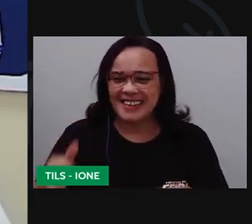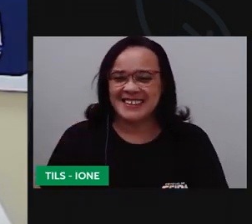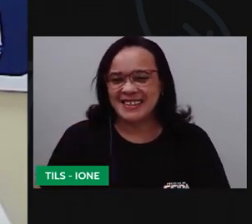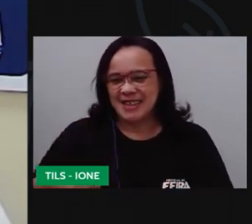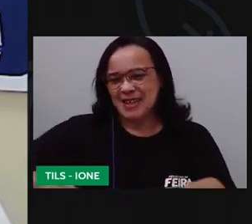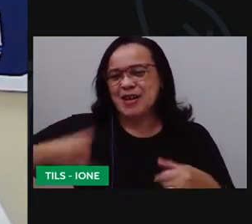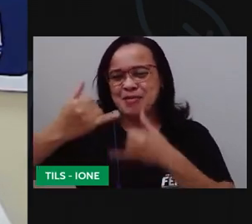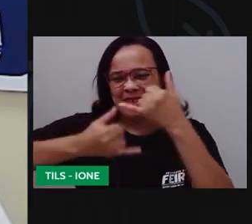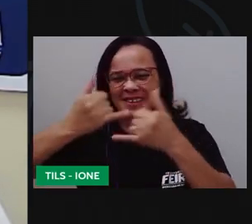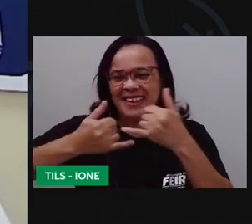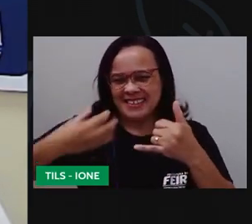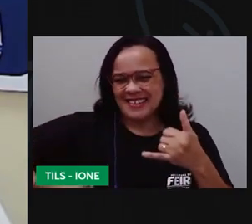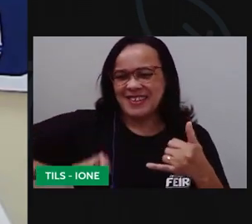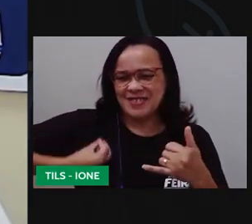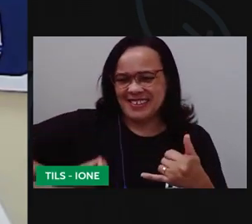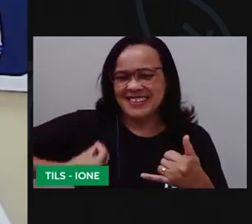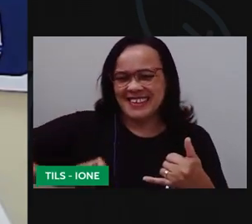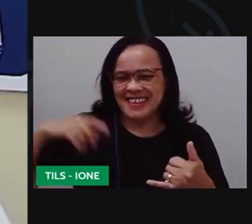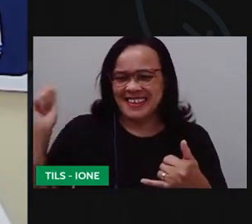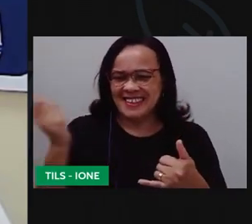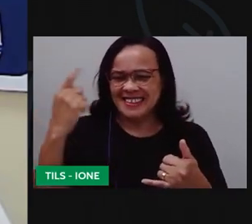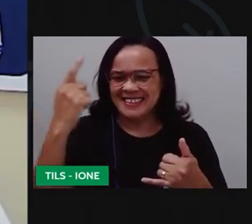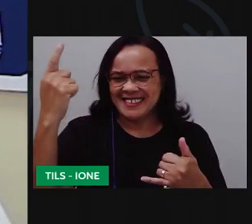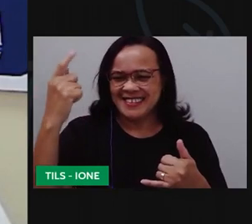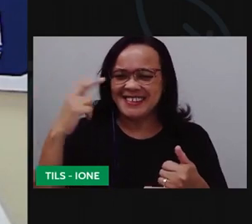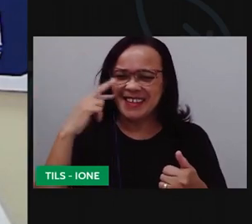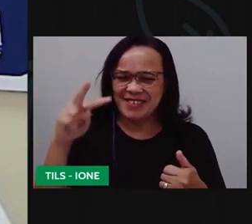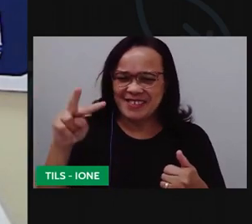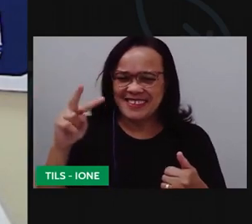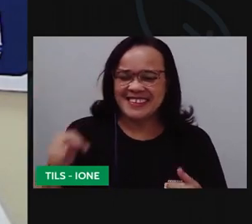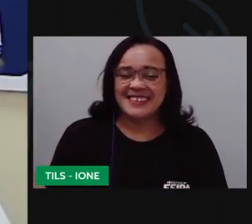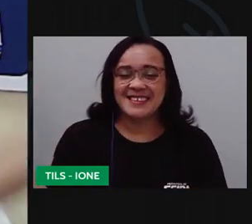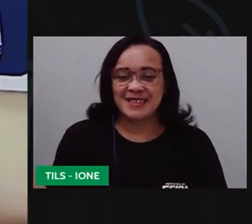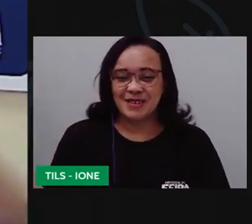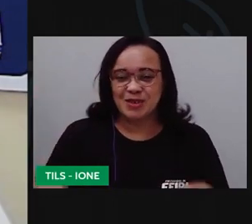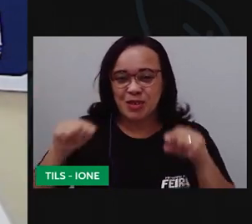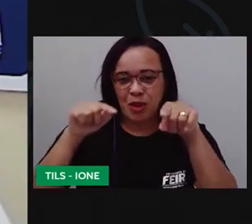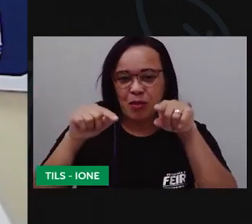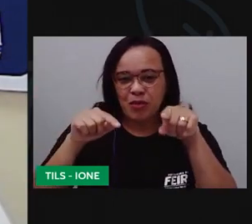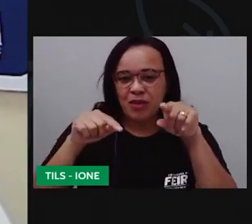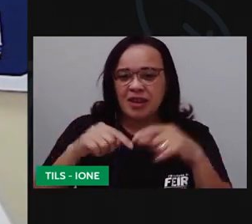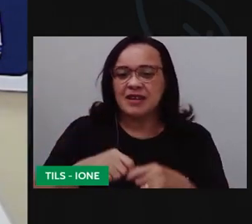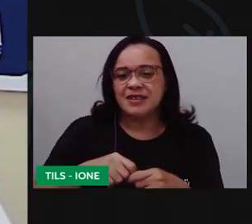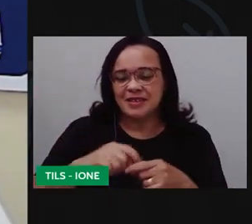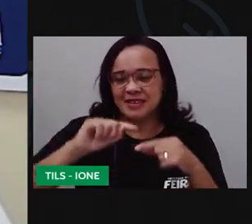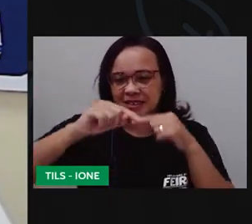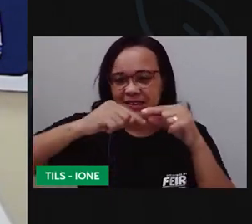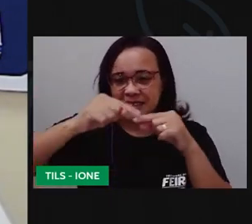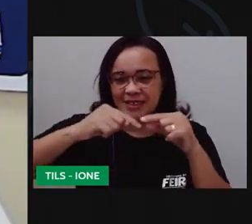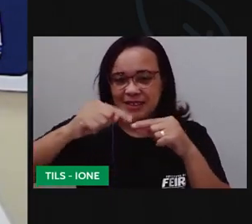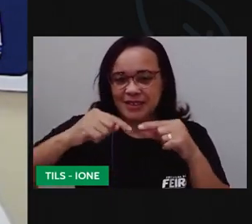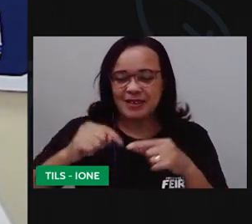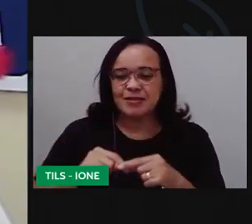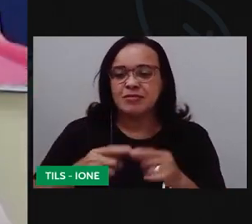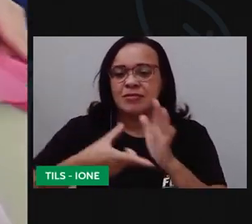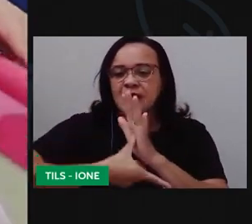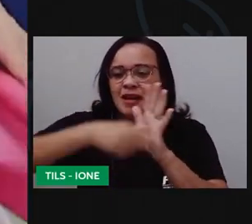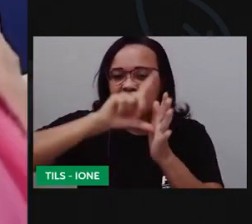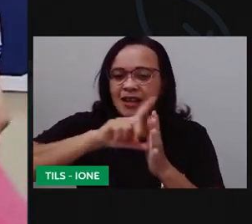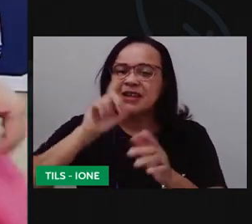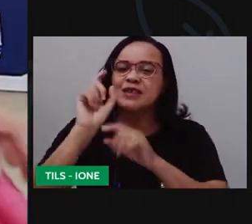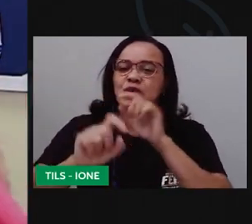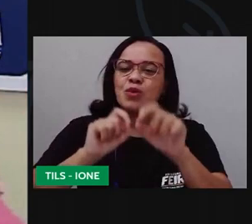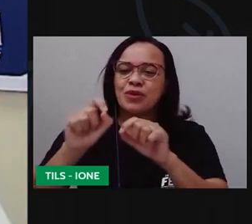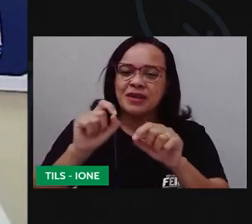forrar olha só tem um buraquinho aqui certo e aí a pode botar aqui pro cantinho mas antes disso né